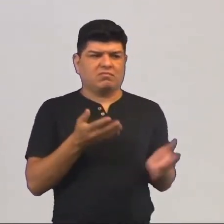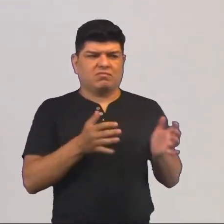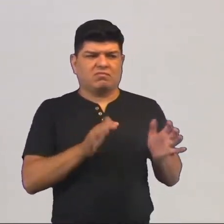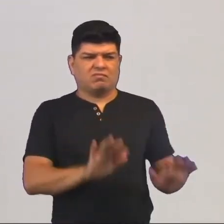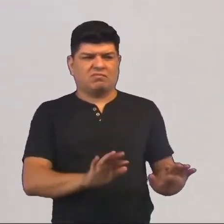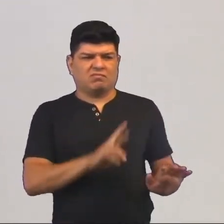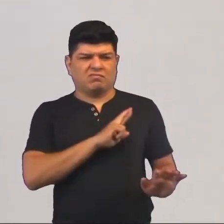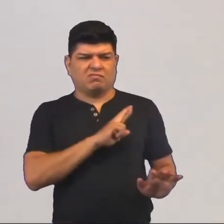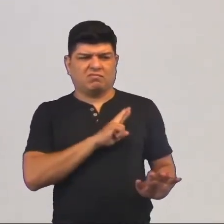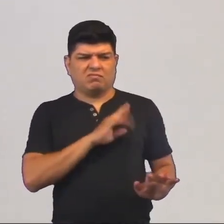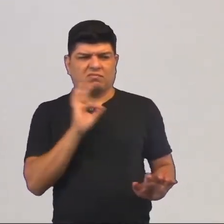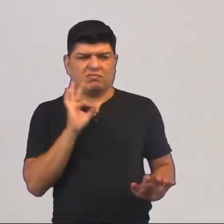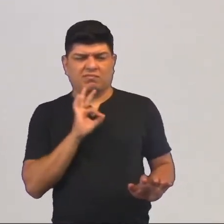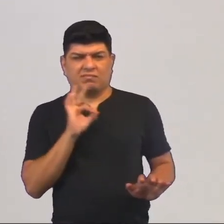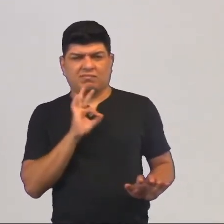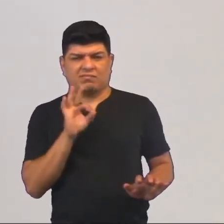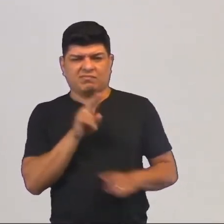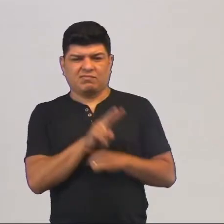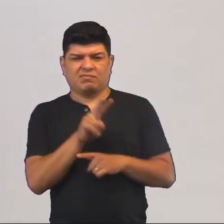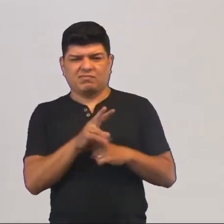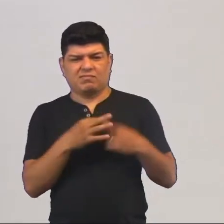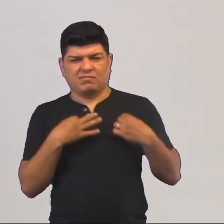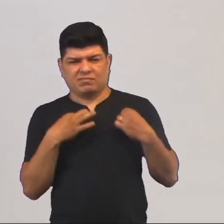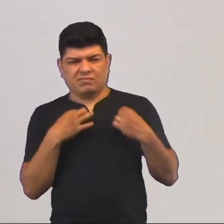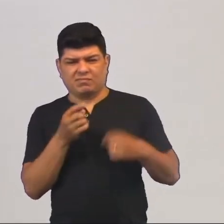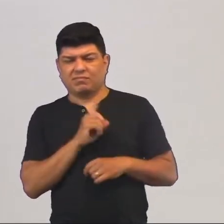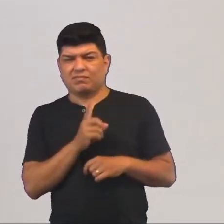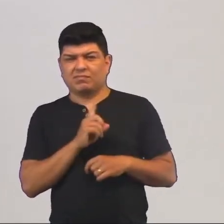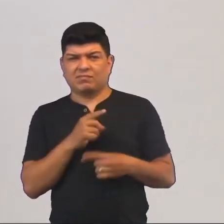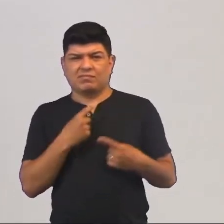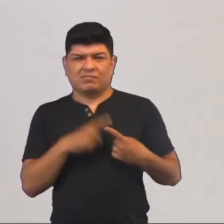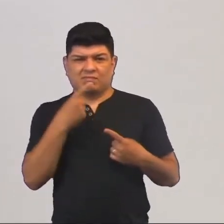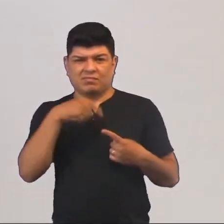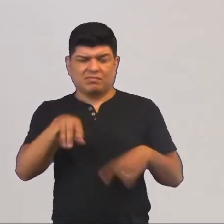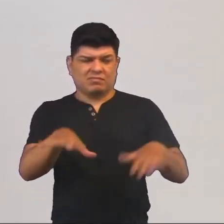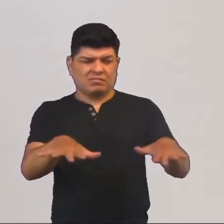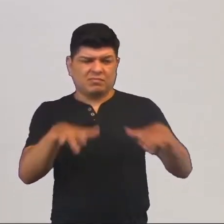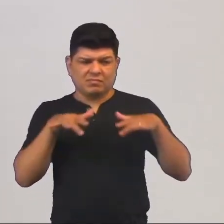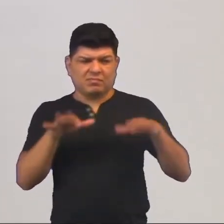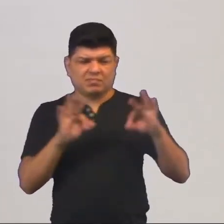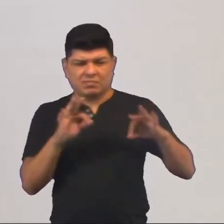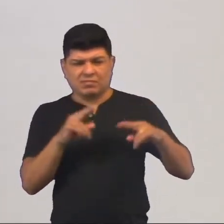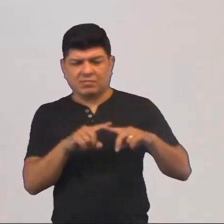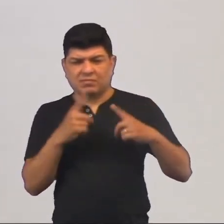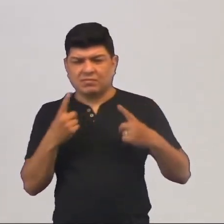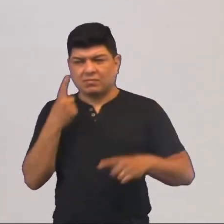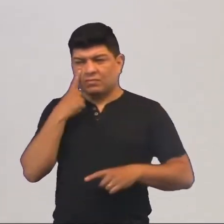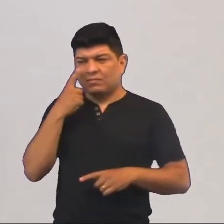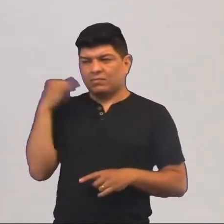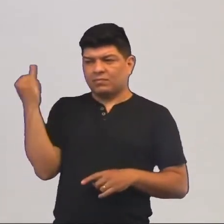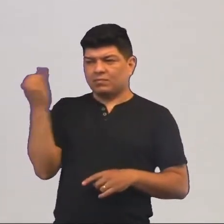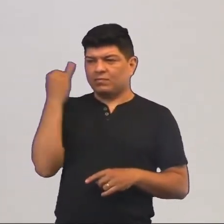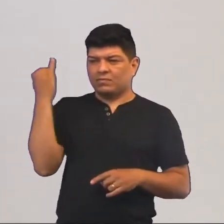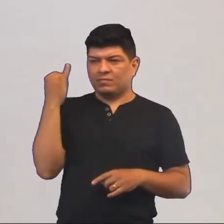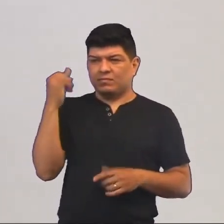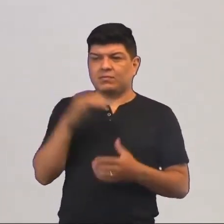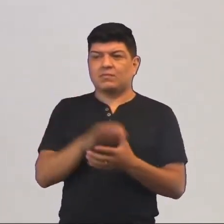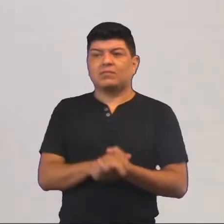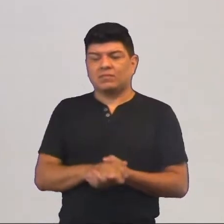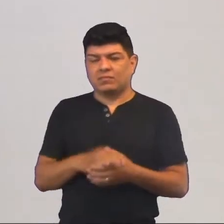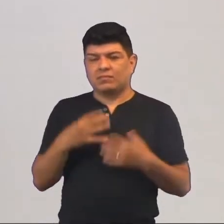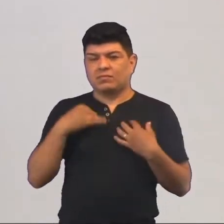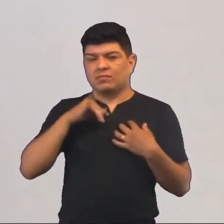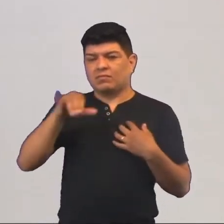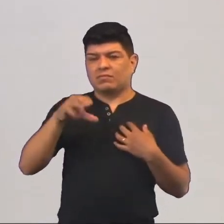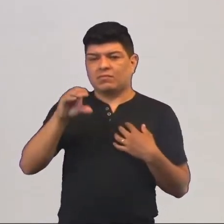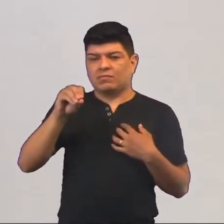eu não quero cuidar de roupa, não. Porque não vai para o palco. Mas, olha só a importância aí do